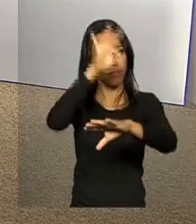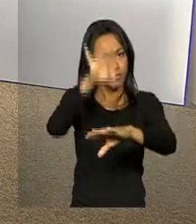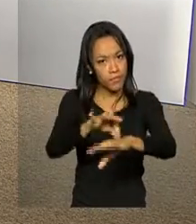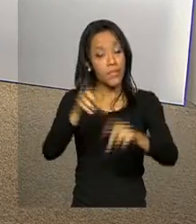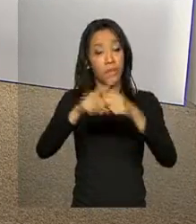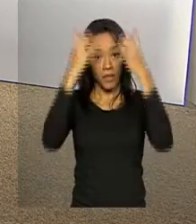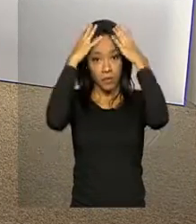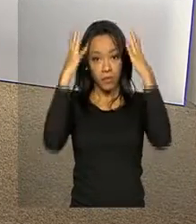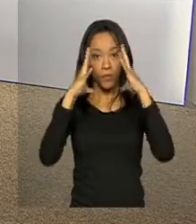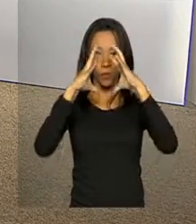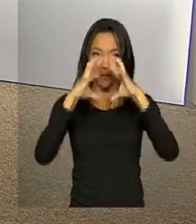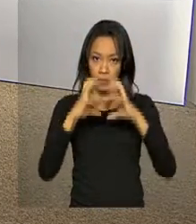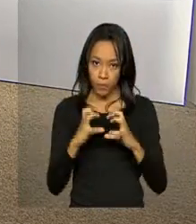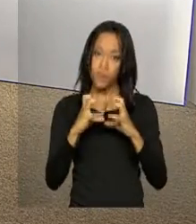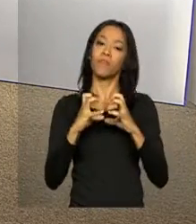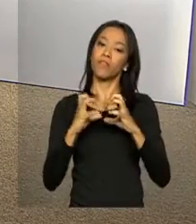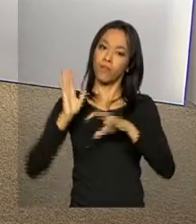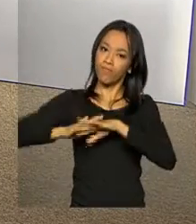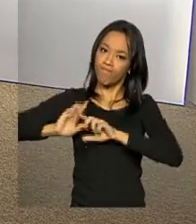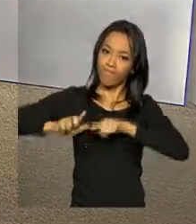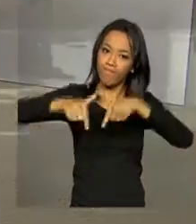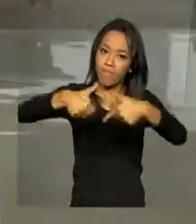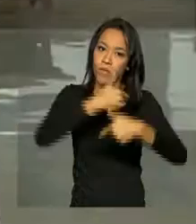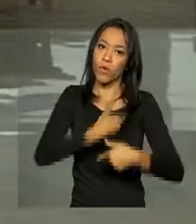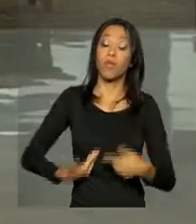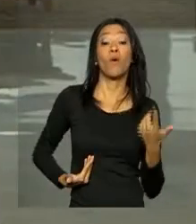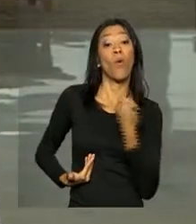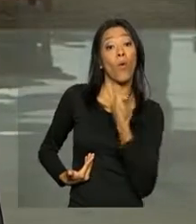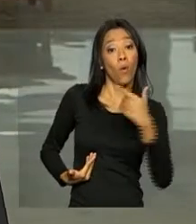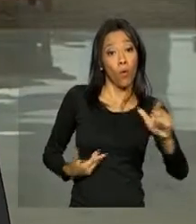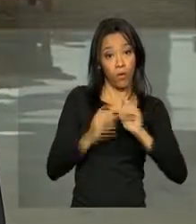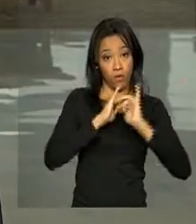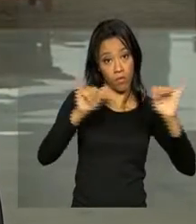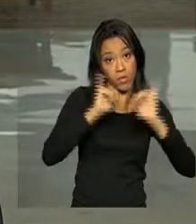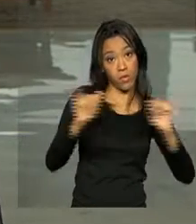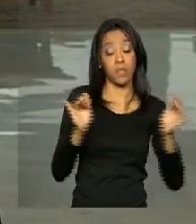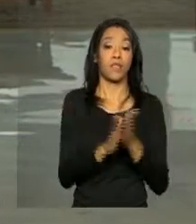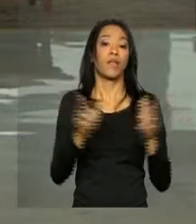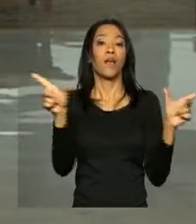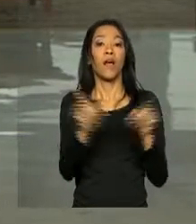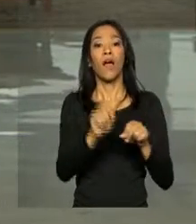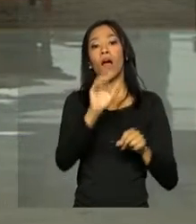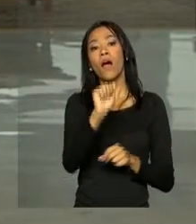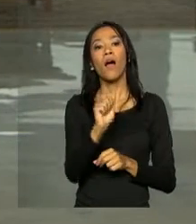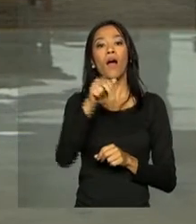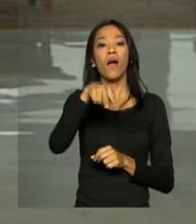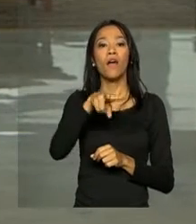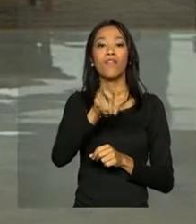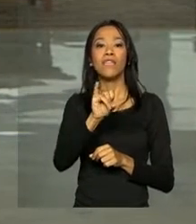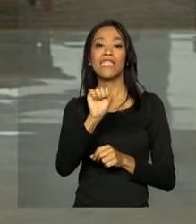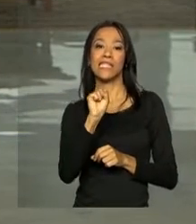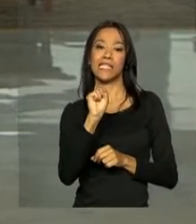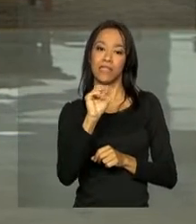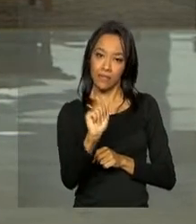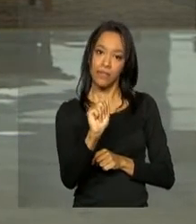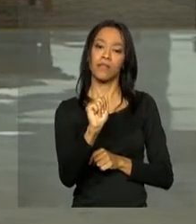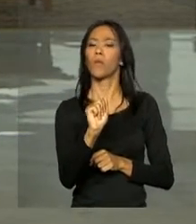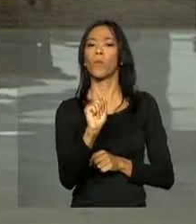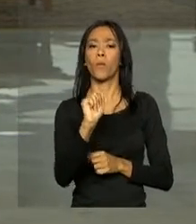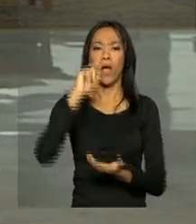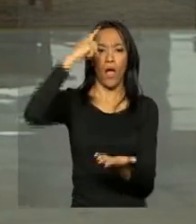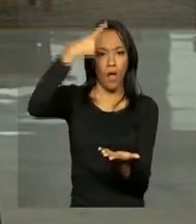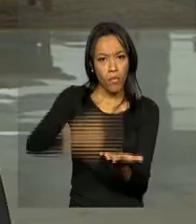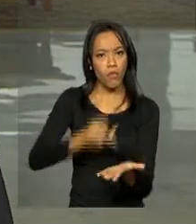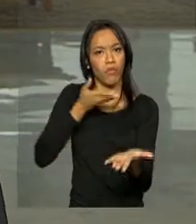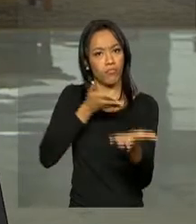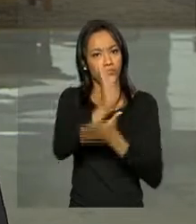sendo executado pelo governo. Agora, Jaime, uma outra informação. A Anvisa, a Agência Nacional de Vigilância Sanitária, aprovou